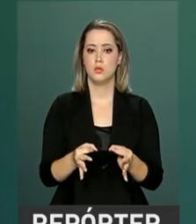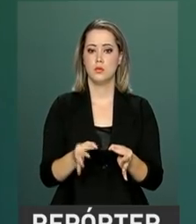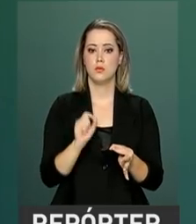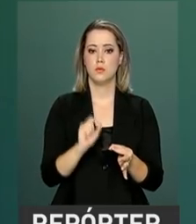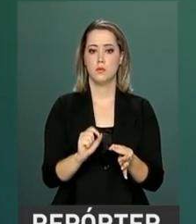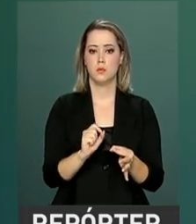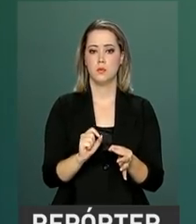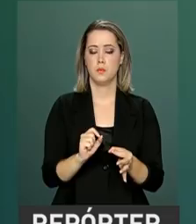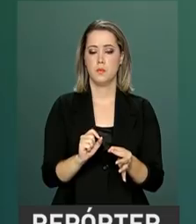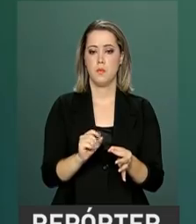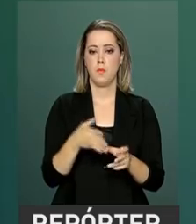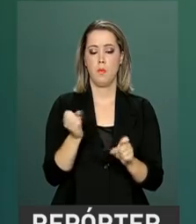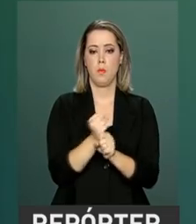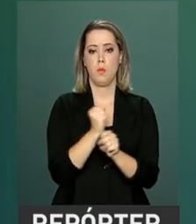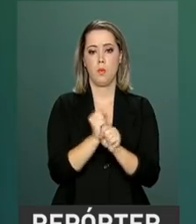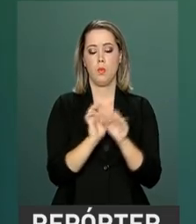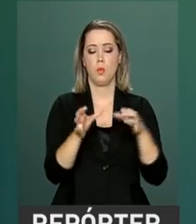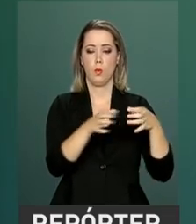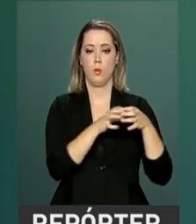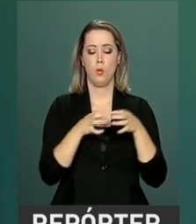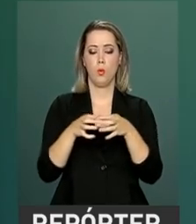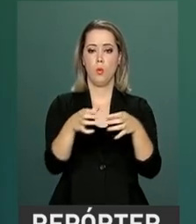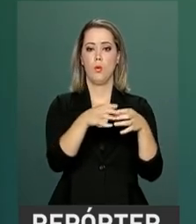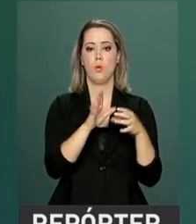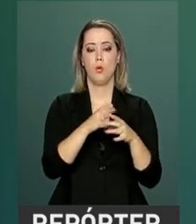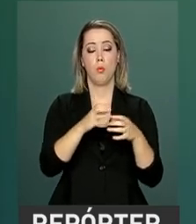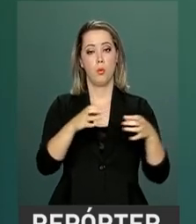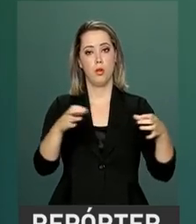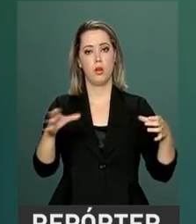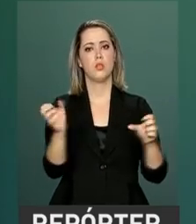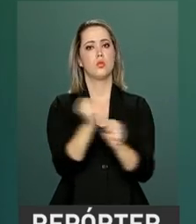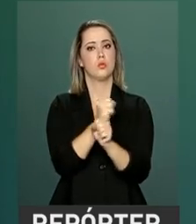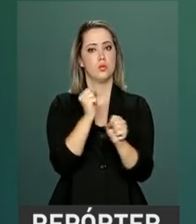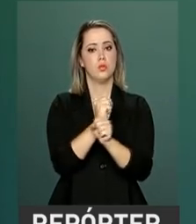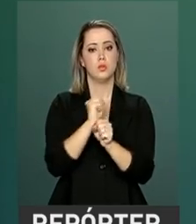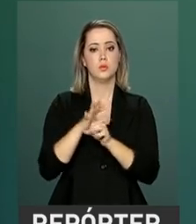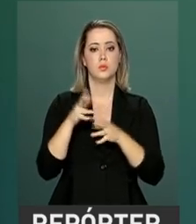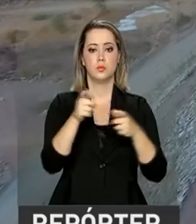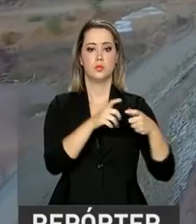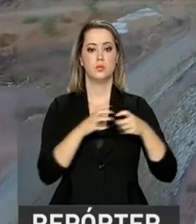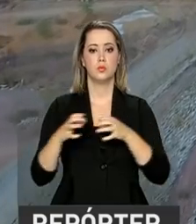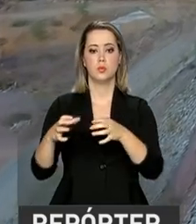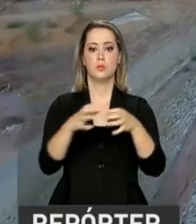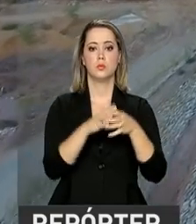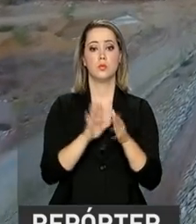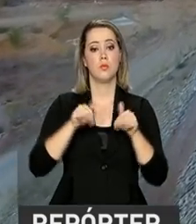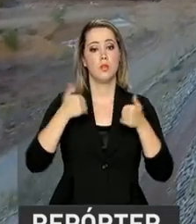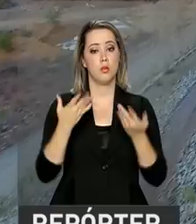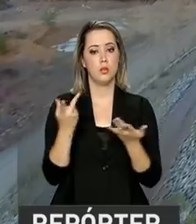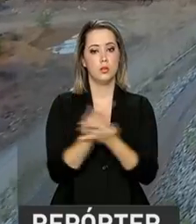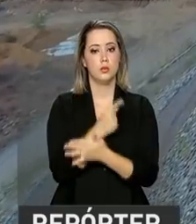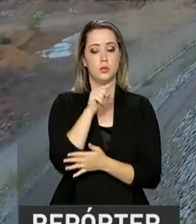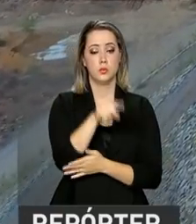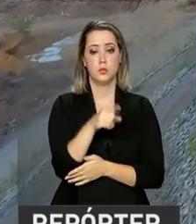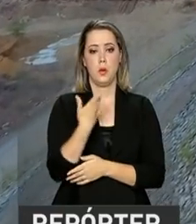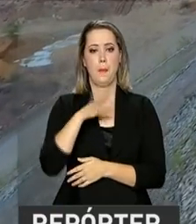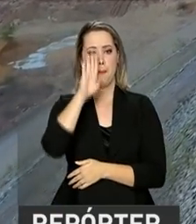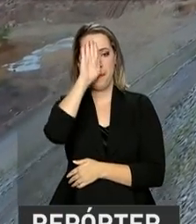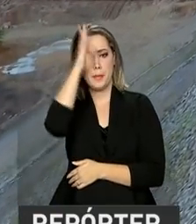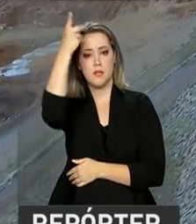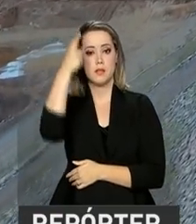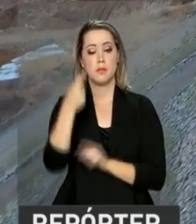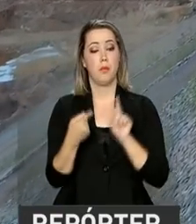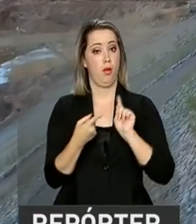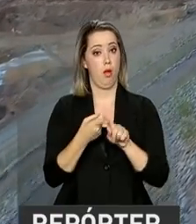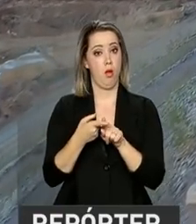de um conjunto amplo de obras em todas as áreas. E assim foi feito. Entre as prioridades,